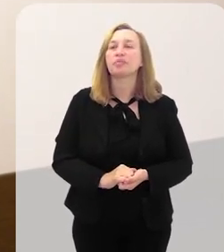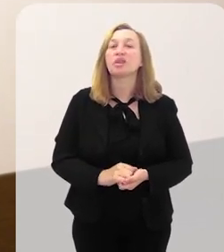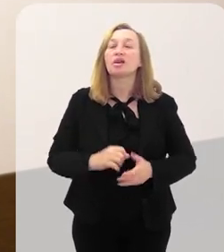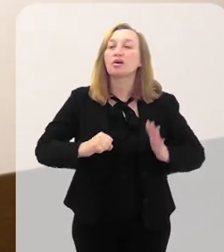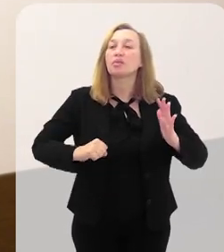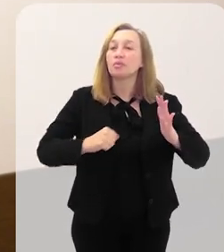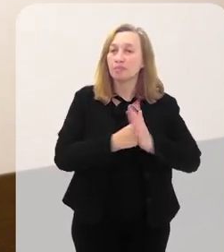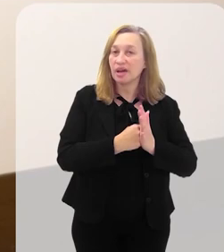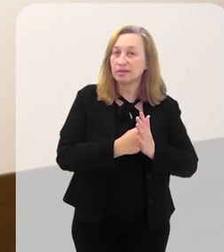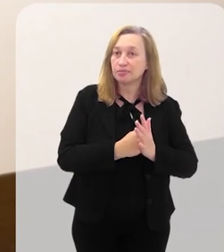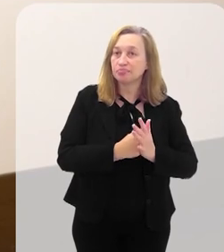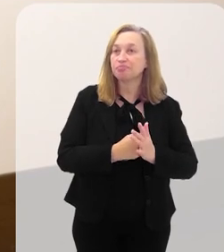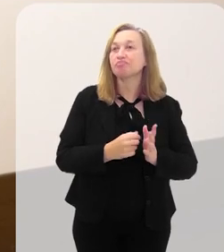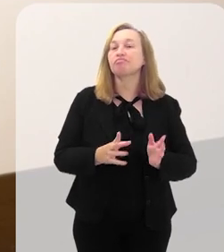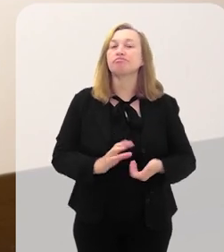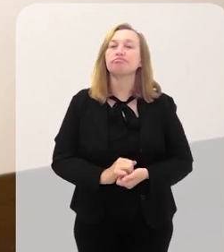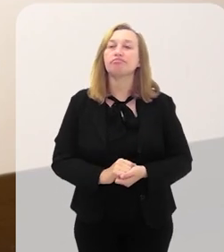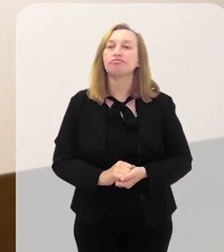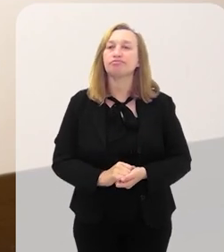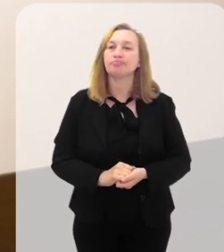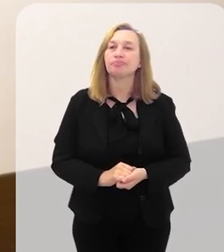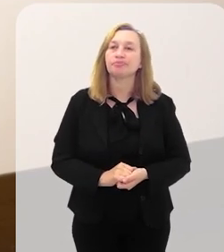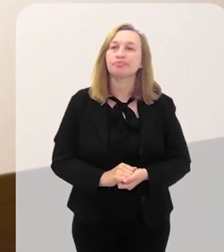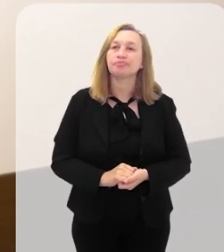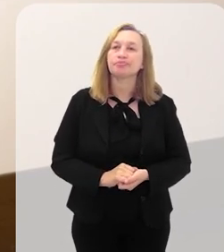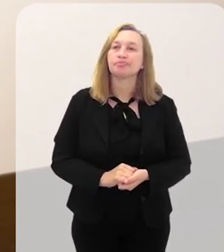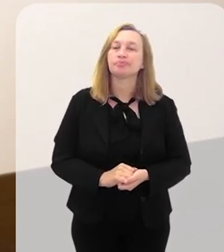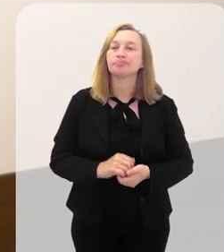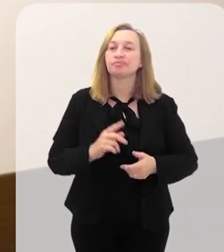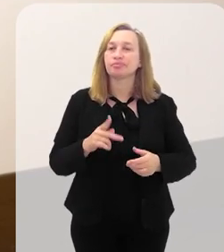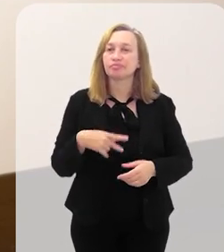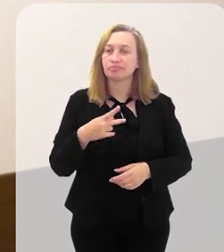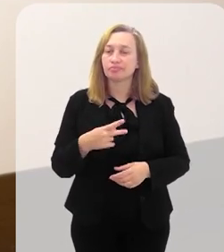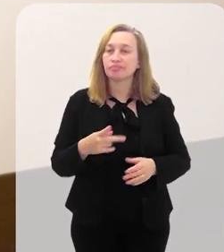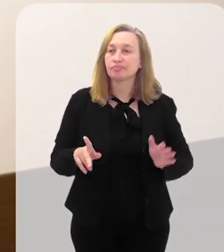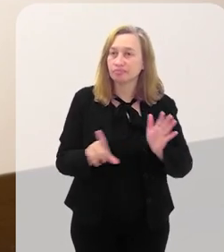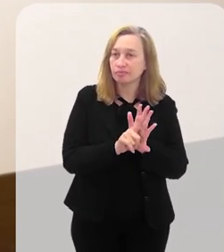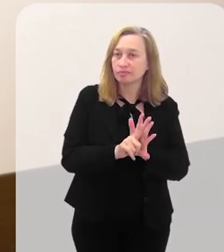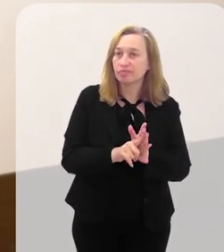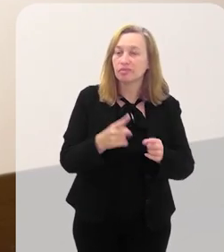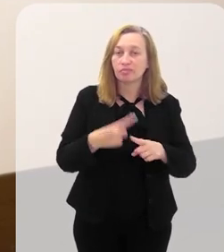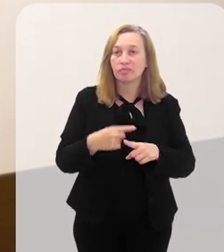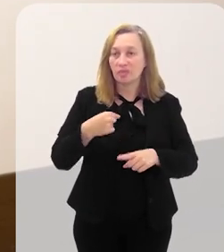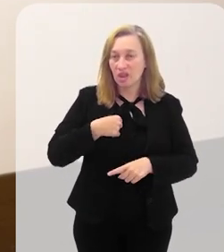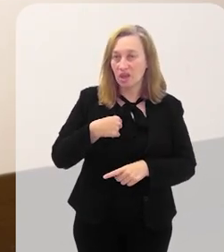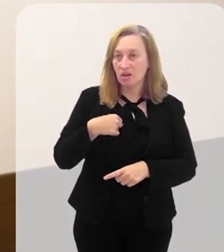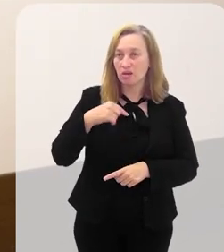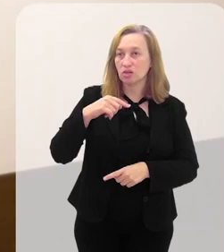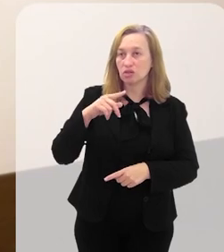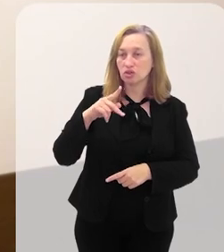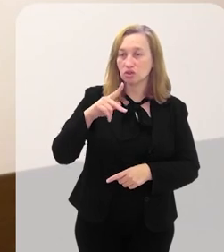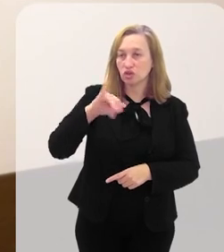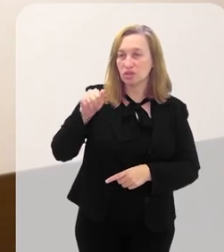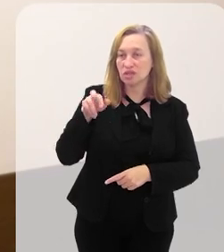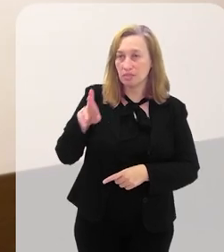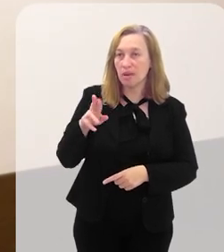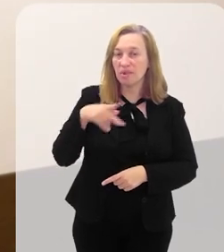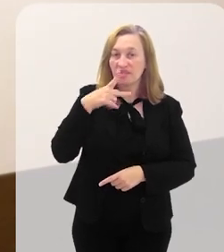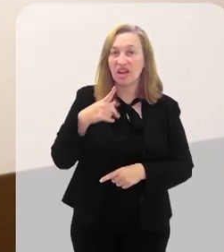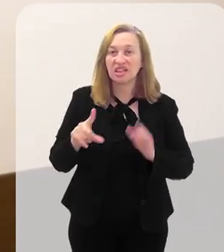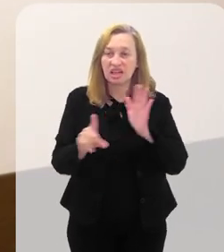que vai ter um impacto e tal, e que vai mexer justamente com a aplicação da lei. Por quê? Porque eu e José Bacó, como professor, para falar